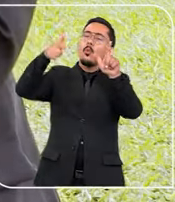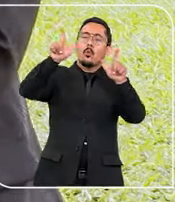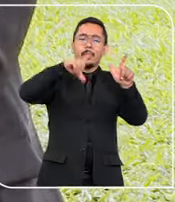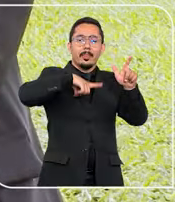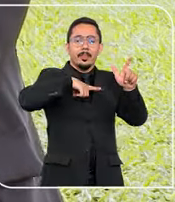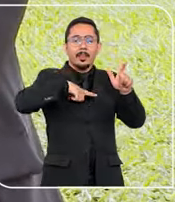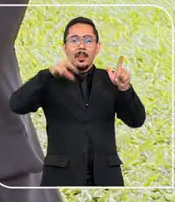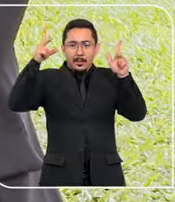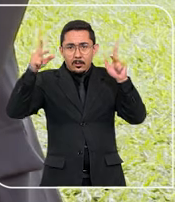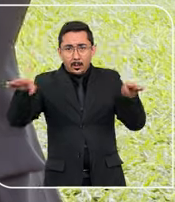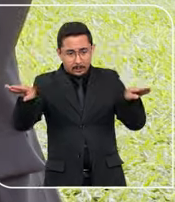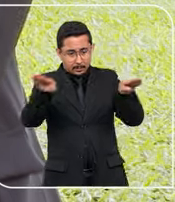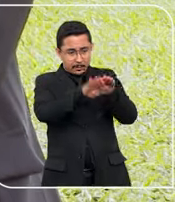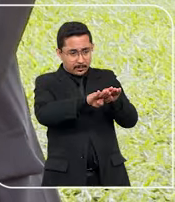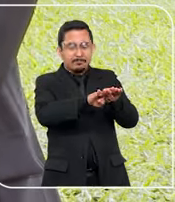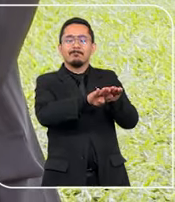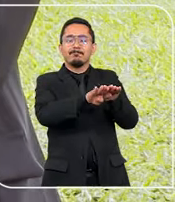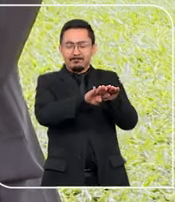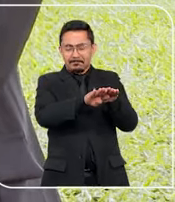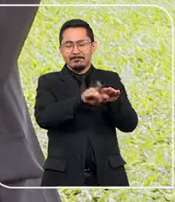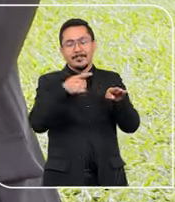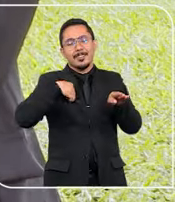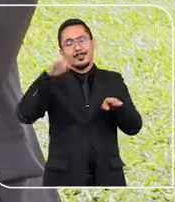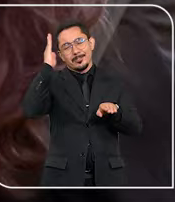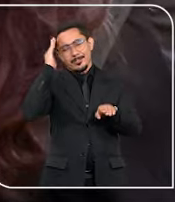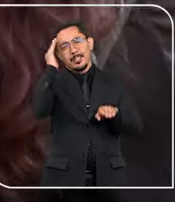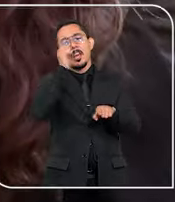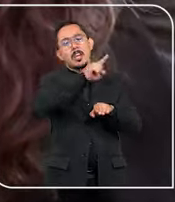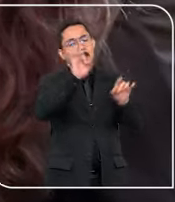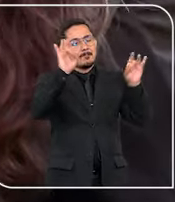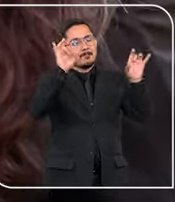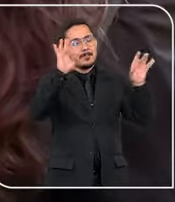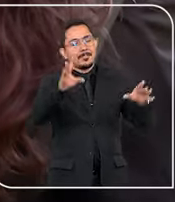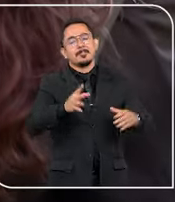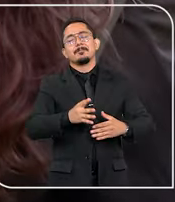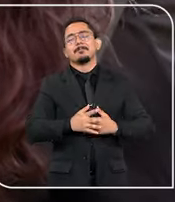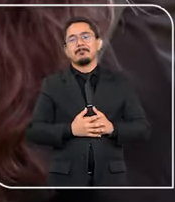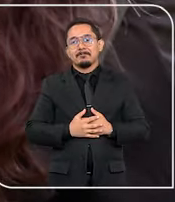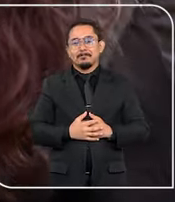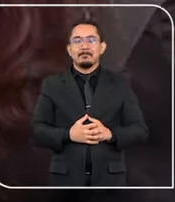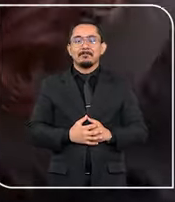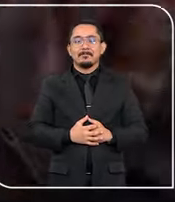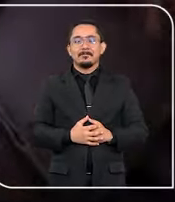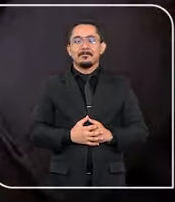estão na mesma condição que ele. Que ele é diferente, que ele é muito especial, que ele é a minha vida, né.